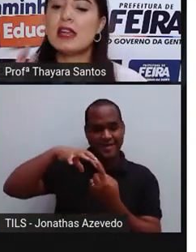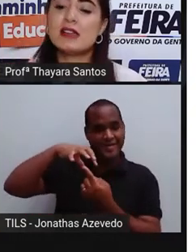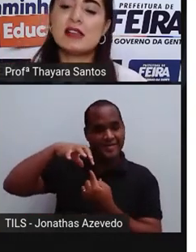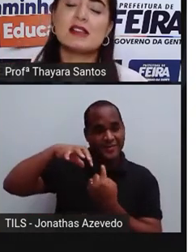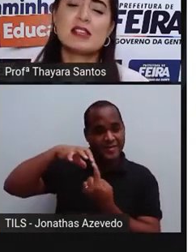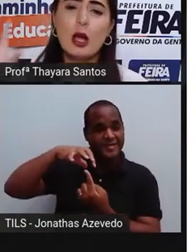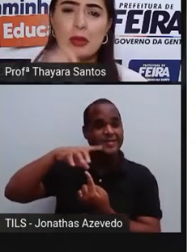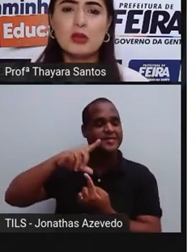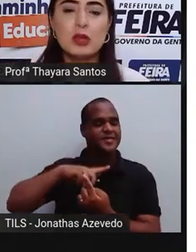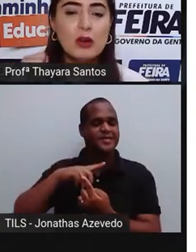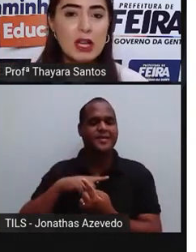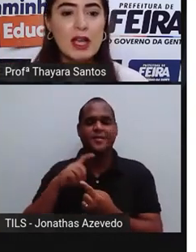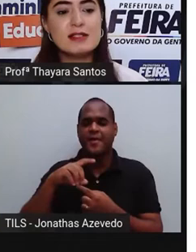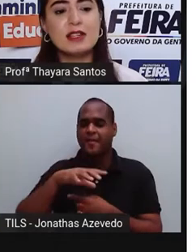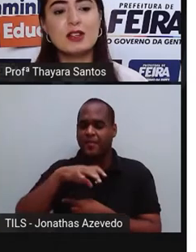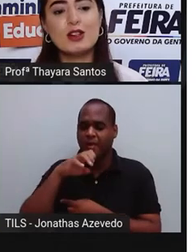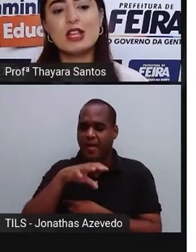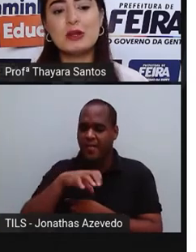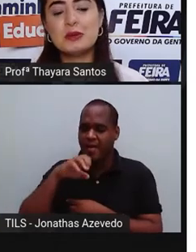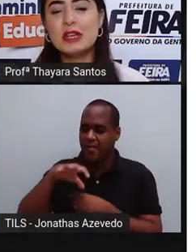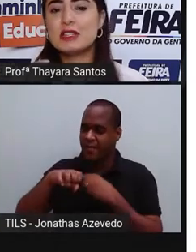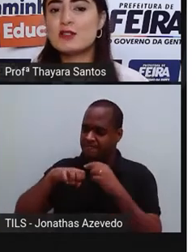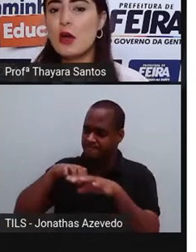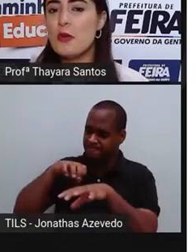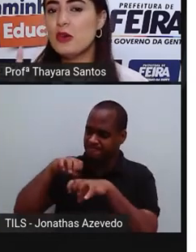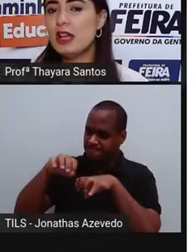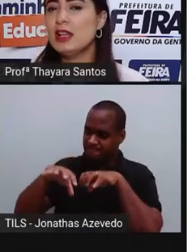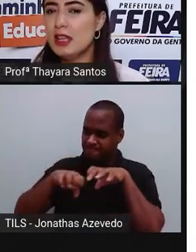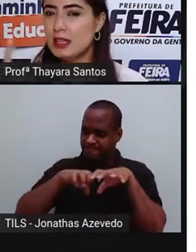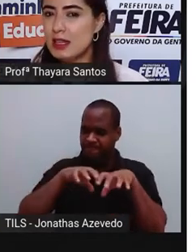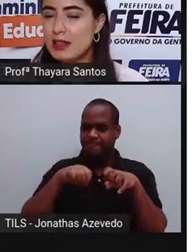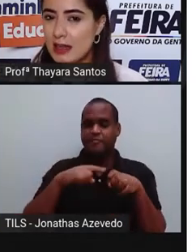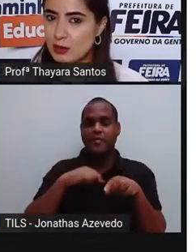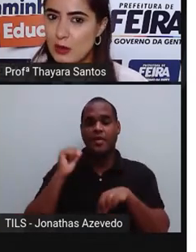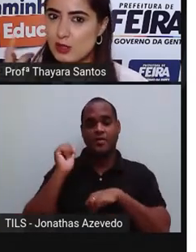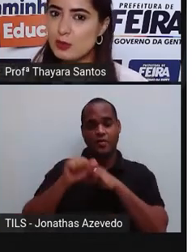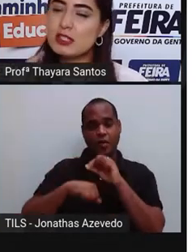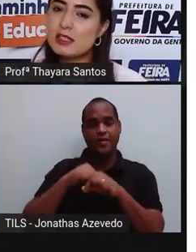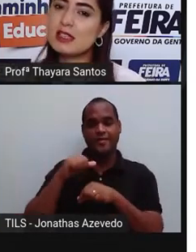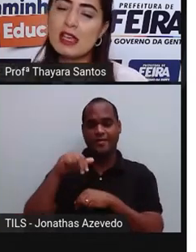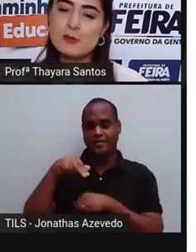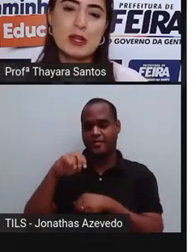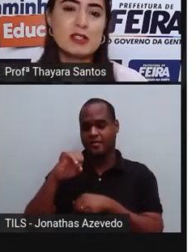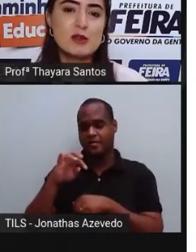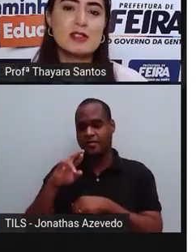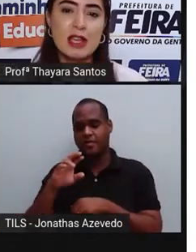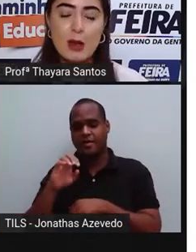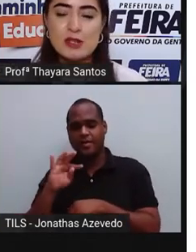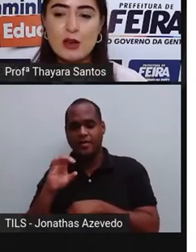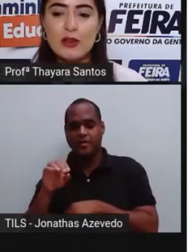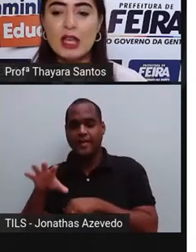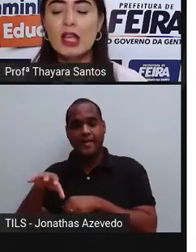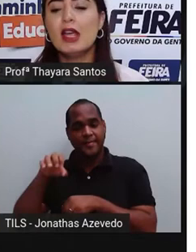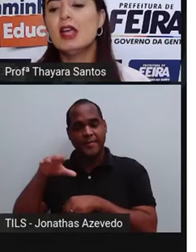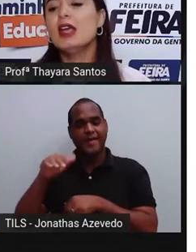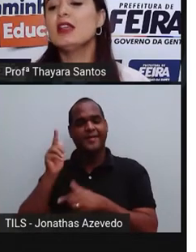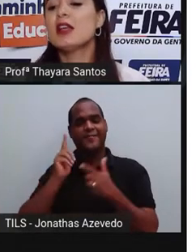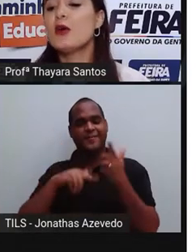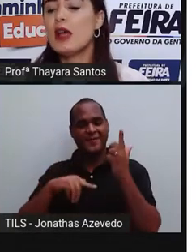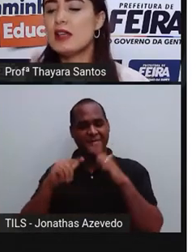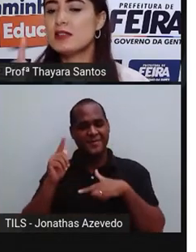bactérias, elas capturam esse nitrogênio, transformam ele em nitrato, que é uma substância que as plantas conseguem absorver.